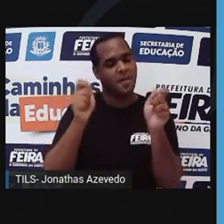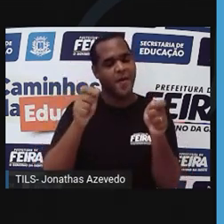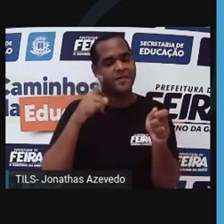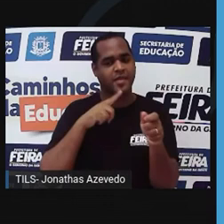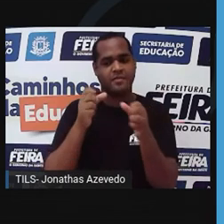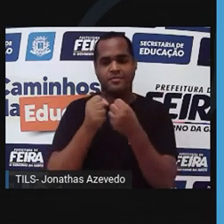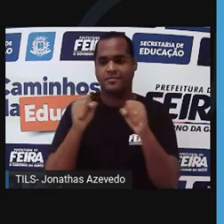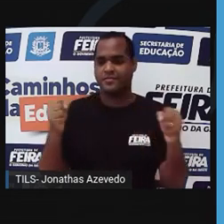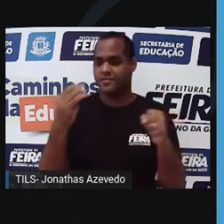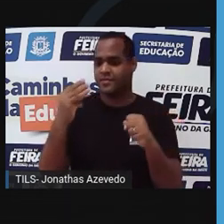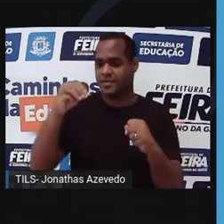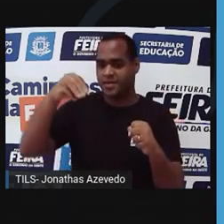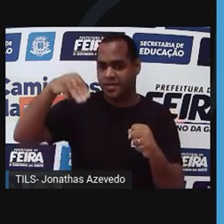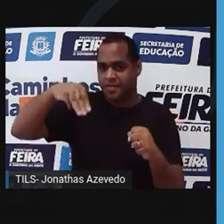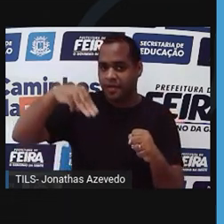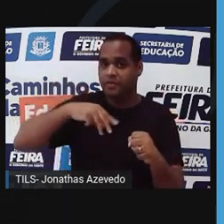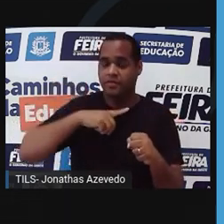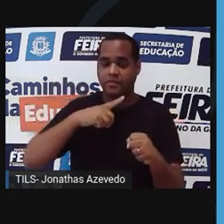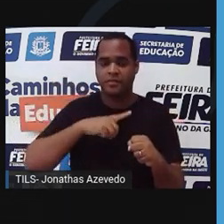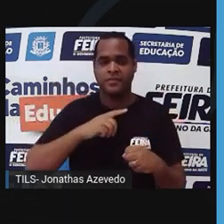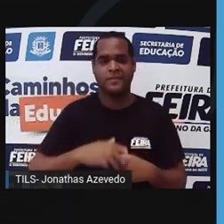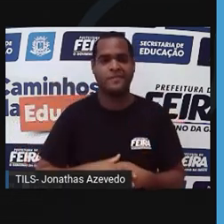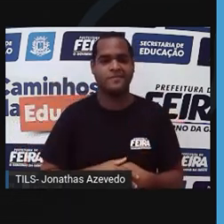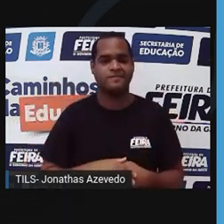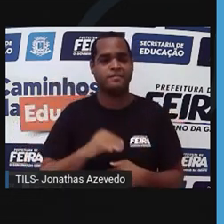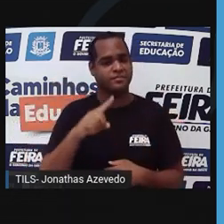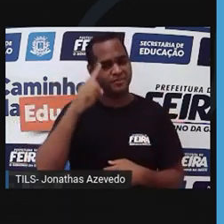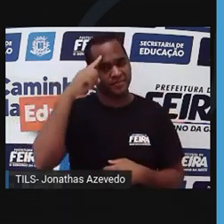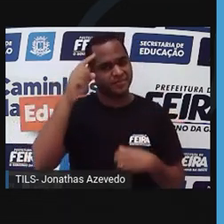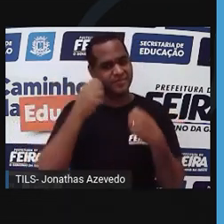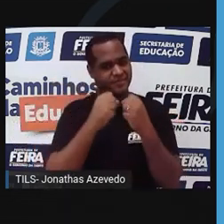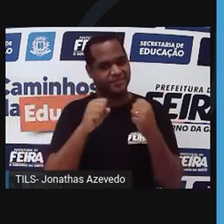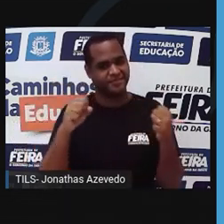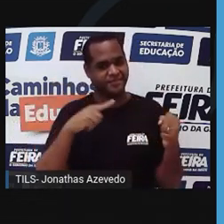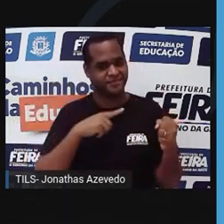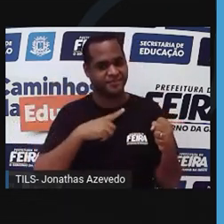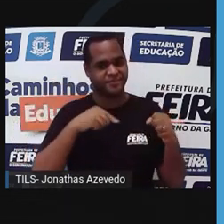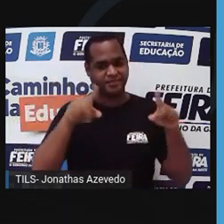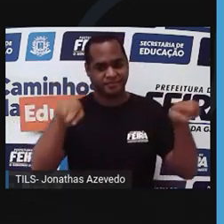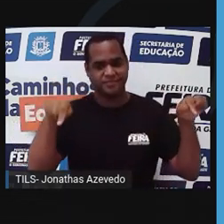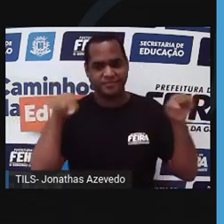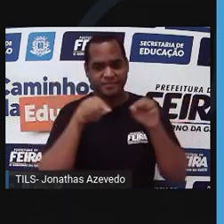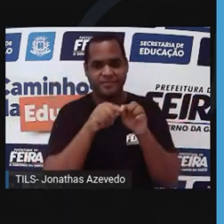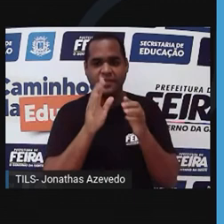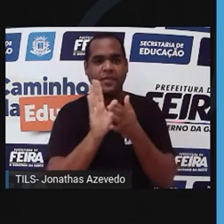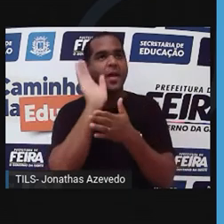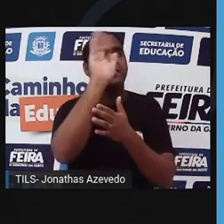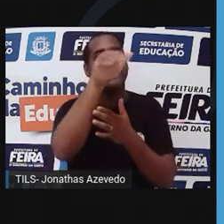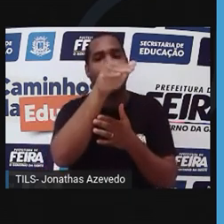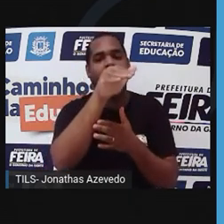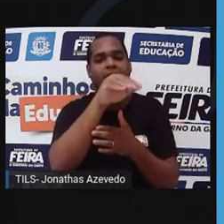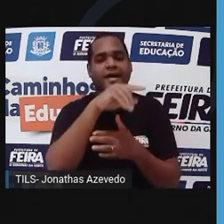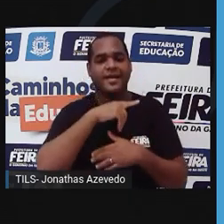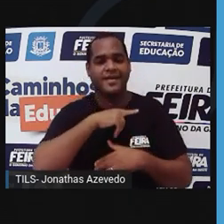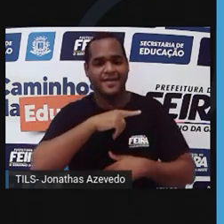medir 30 metros de comprimento. Quase tão grande quanto uma quadra de basquete. Ui!